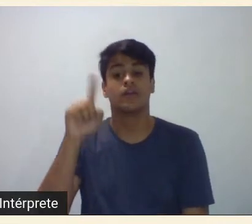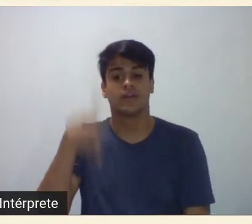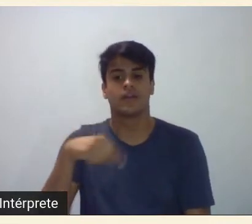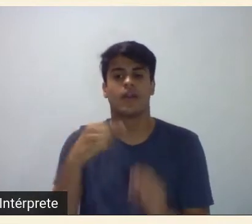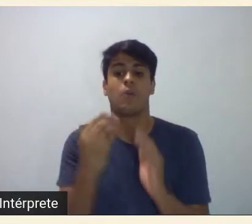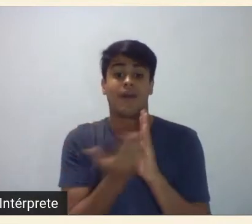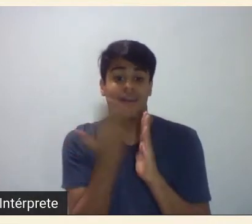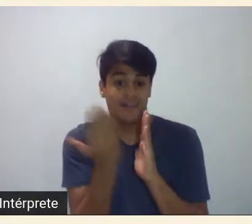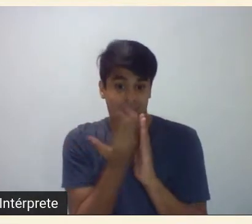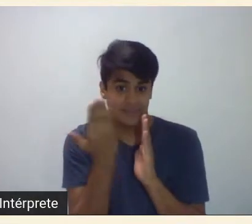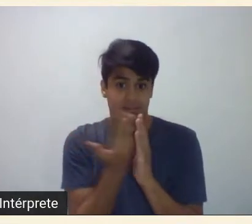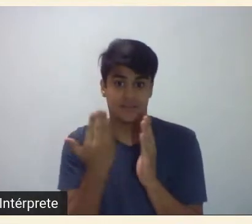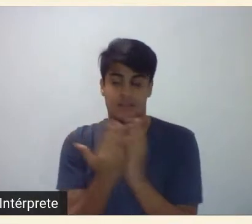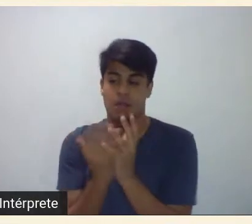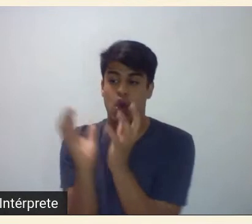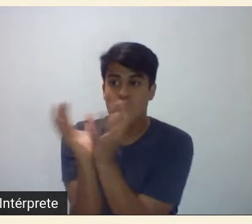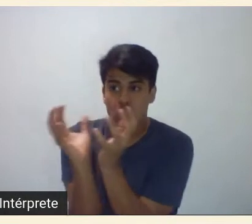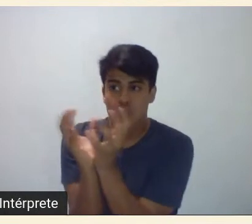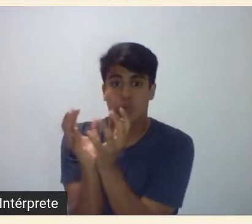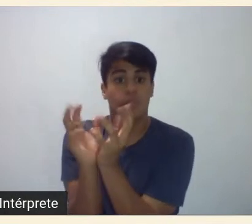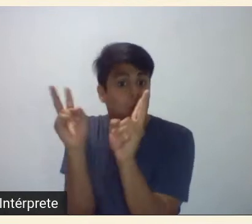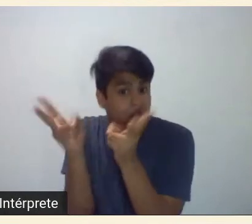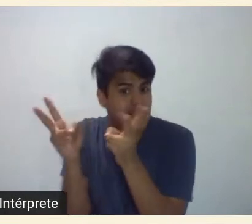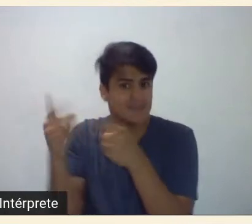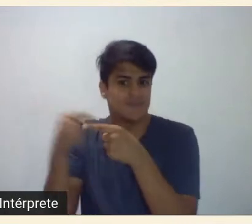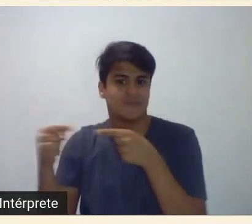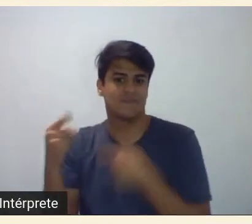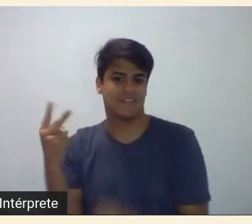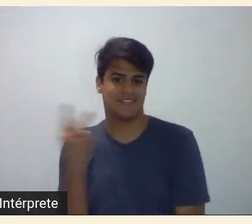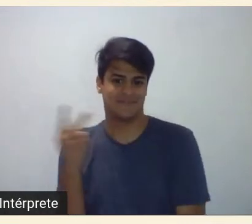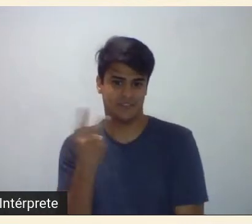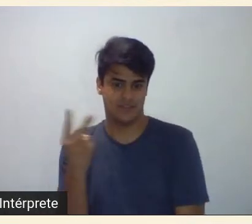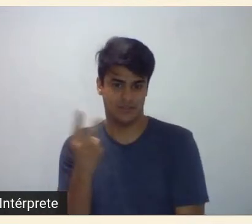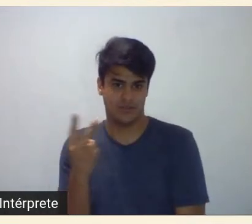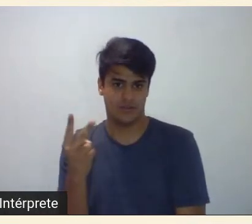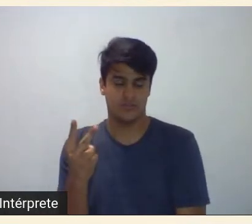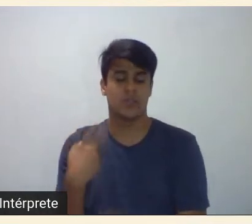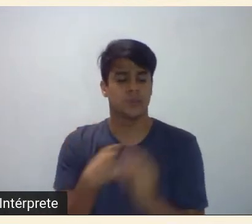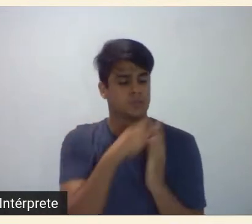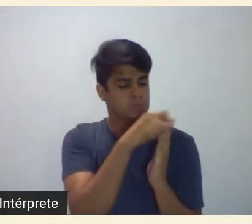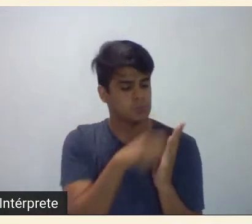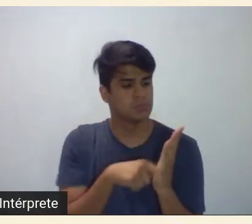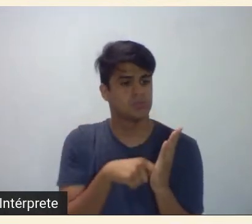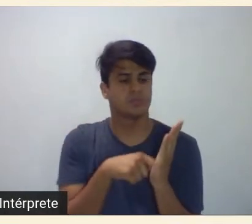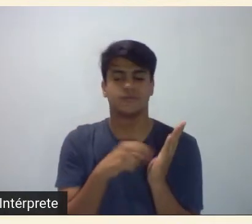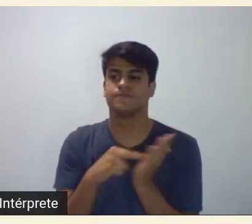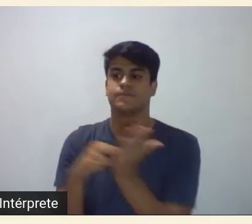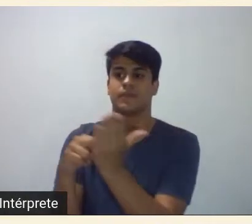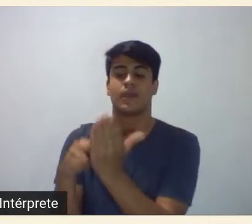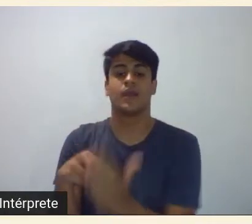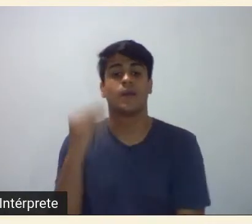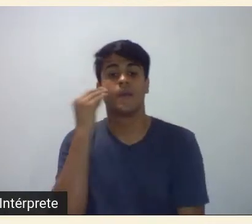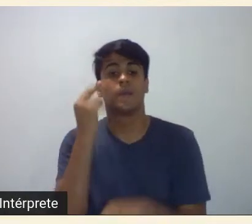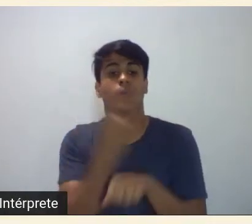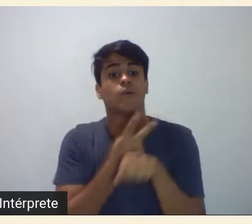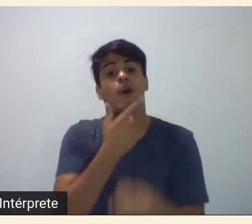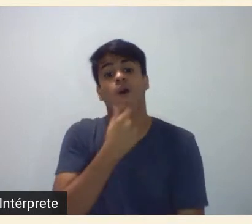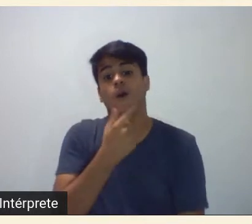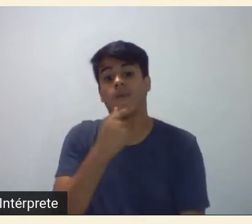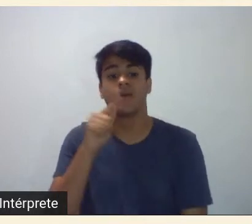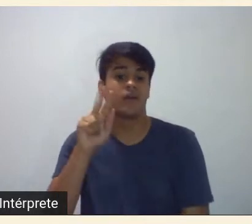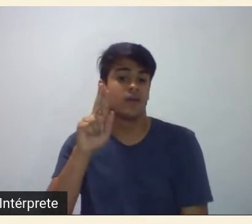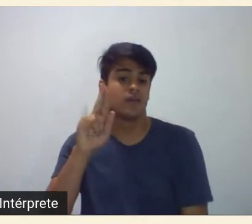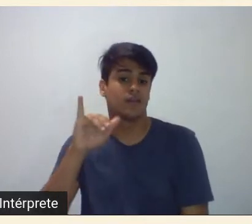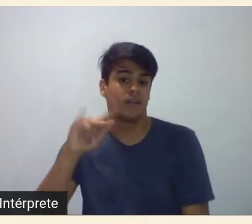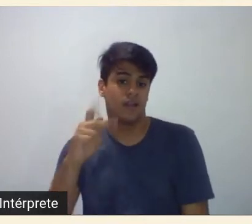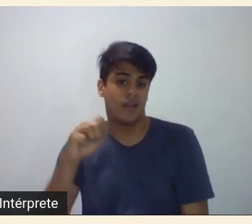publicada pelo grupo da semana de 22 e daí eu procurava o Guilherme de Almeida para saber como